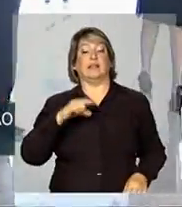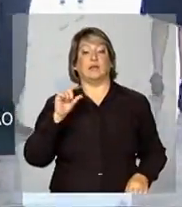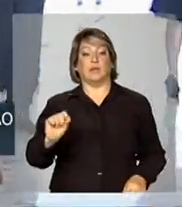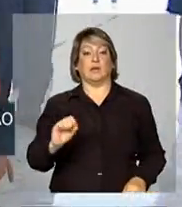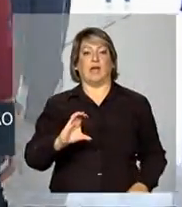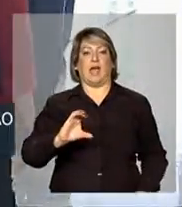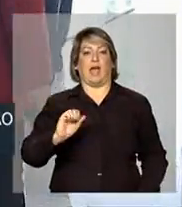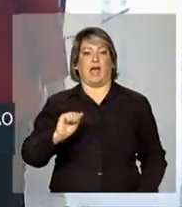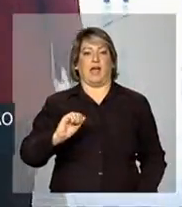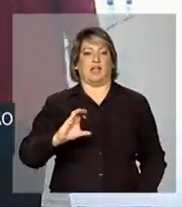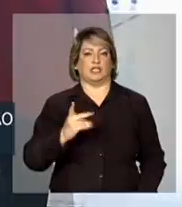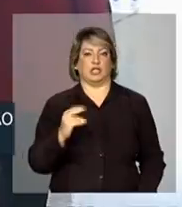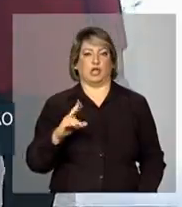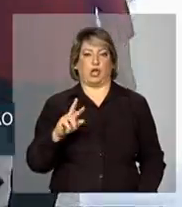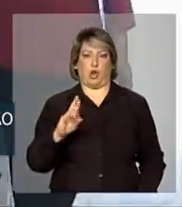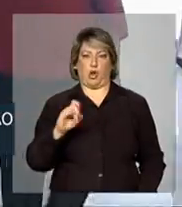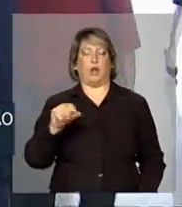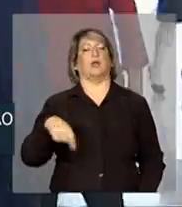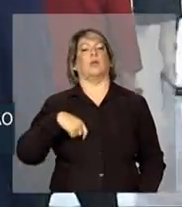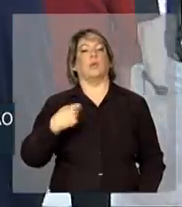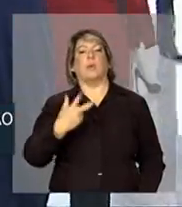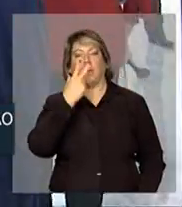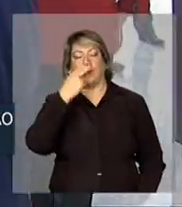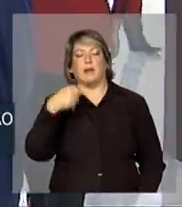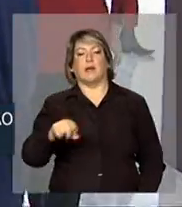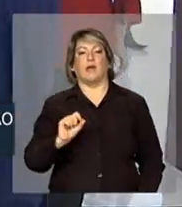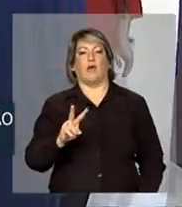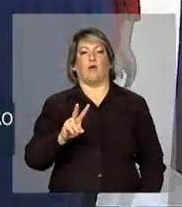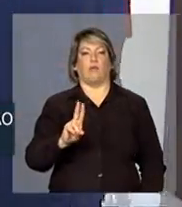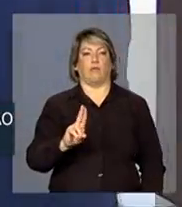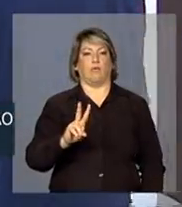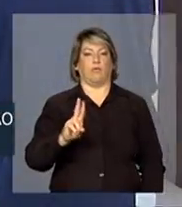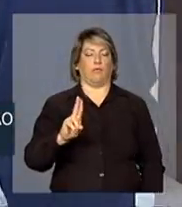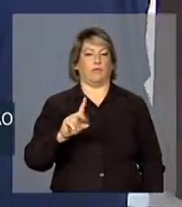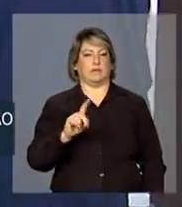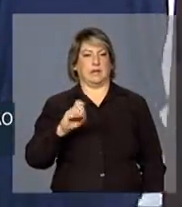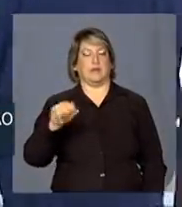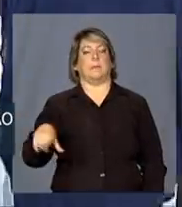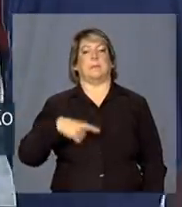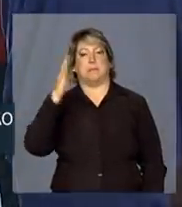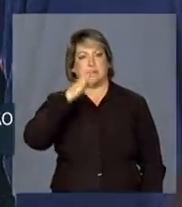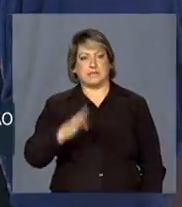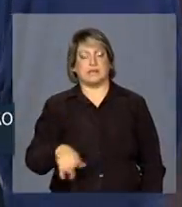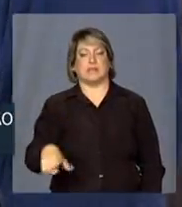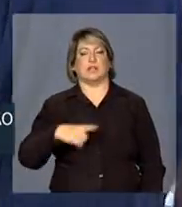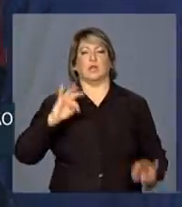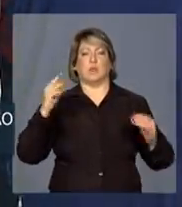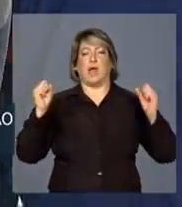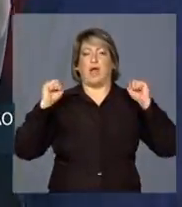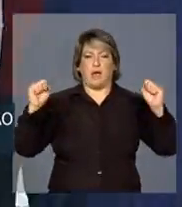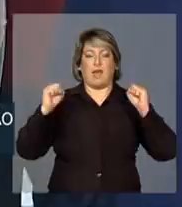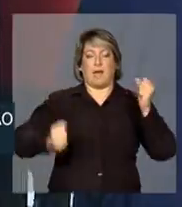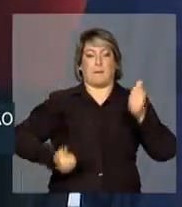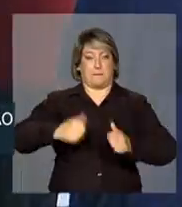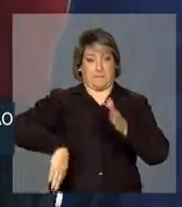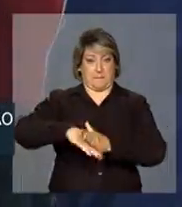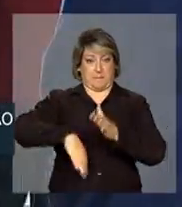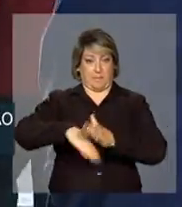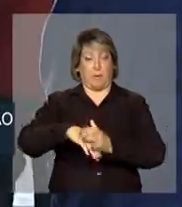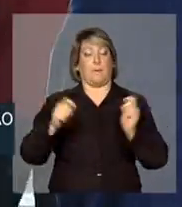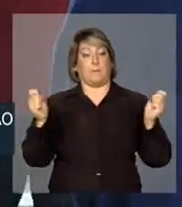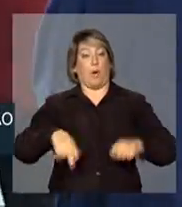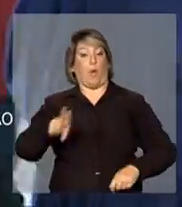cachirola, que é uma espécie de vuvuzela brasileira, um instrumento oficial que a torcida poderá usar na Copa das